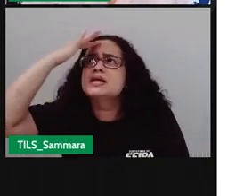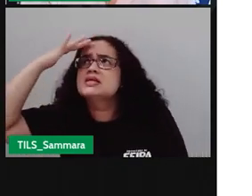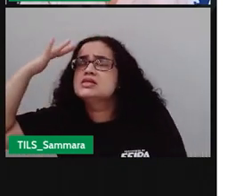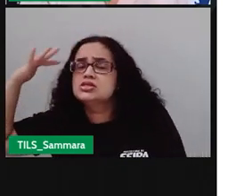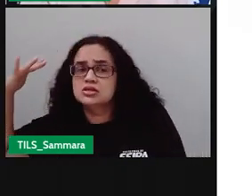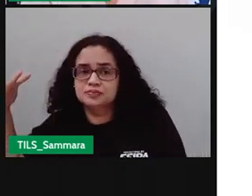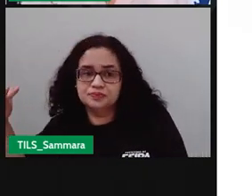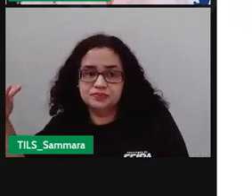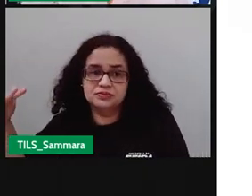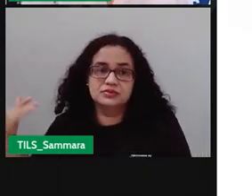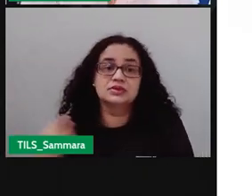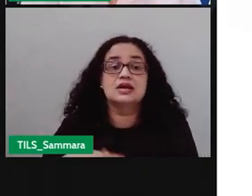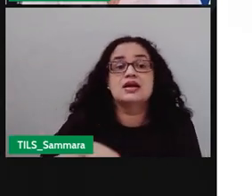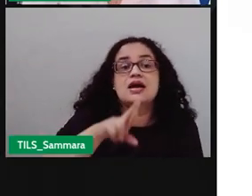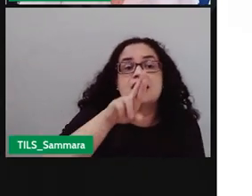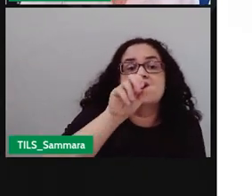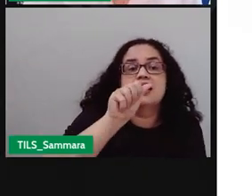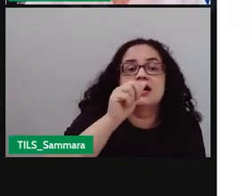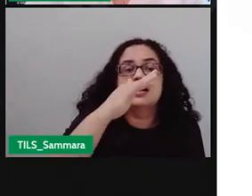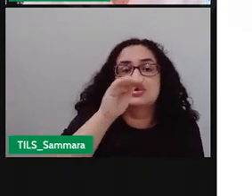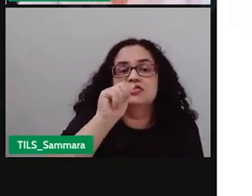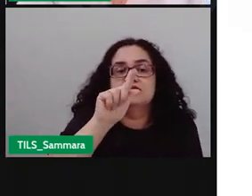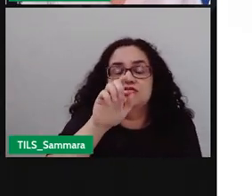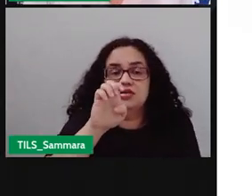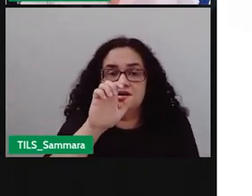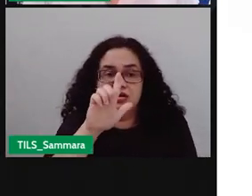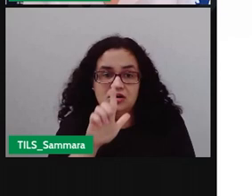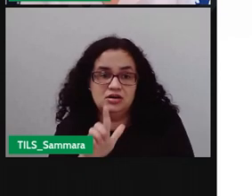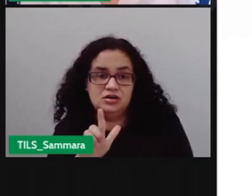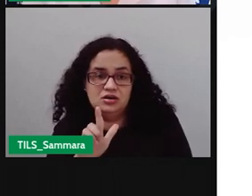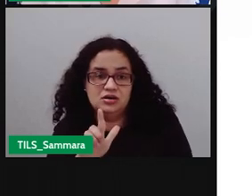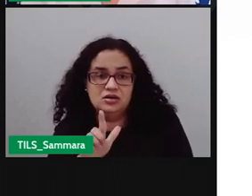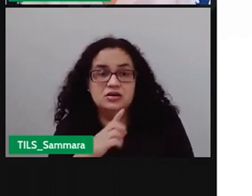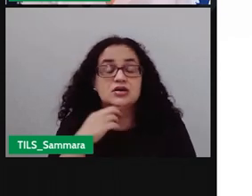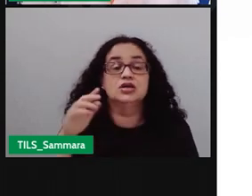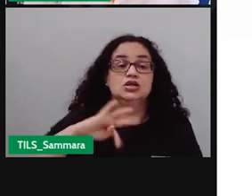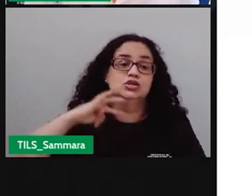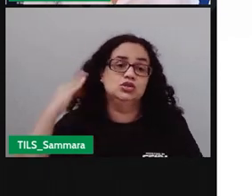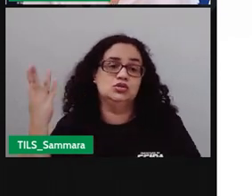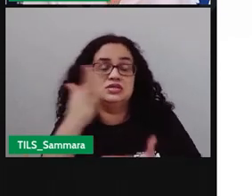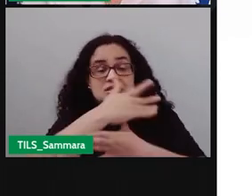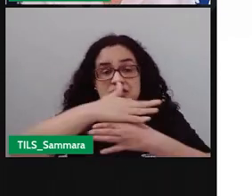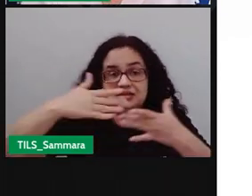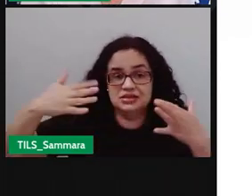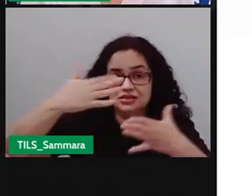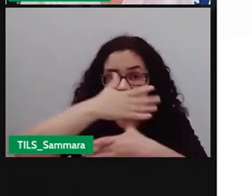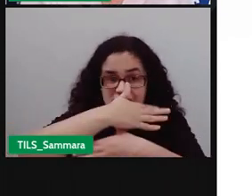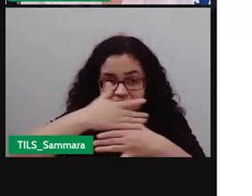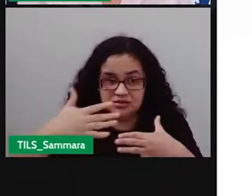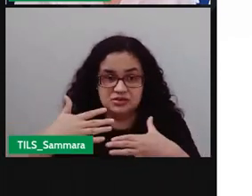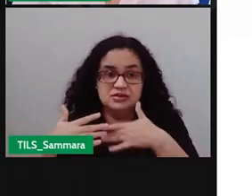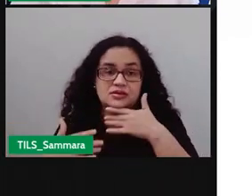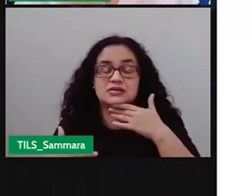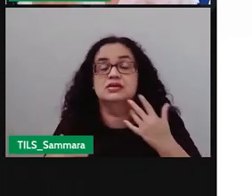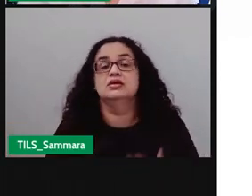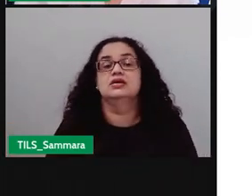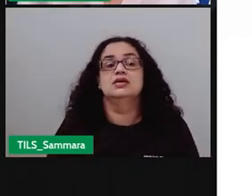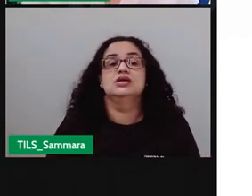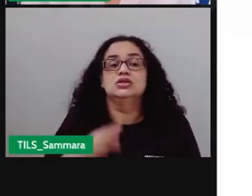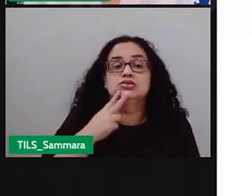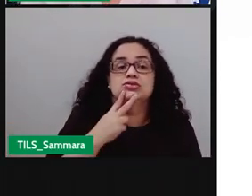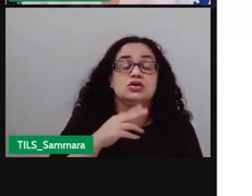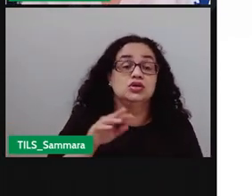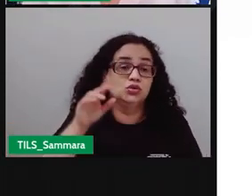né? Que Rafael Velami, né? Que tem aí um blog na nossa cidade, um perfil no